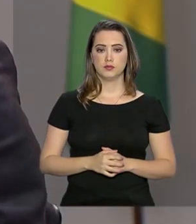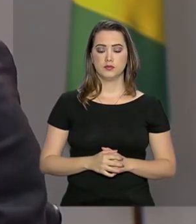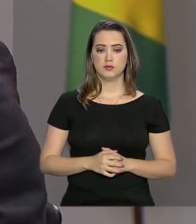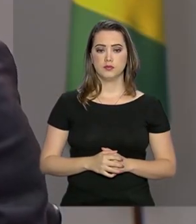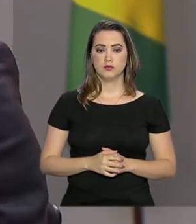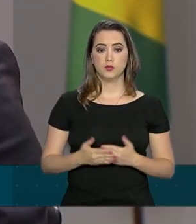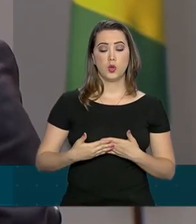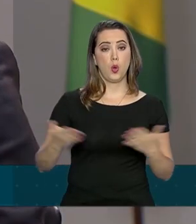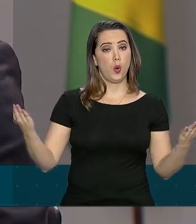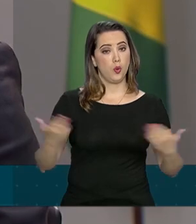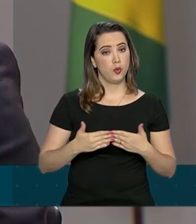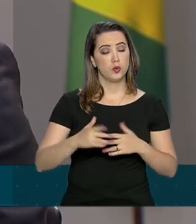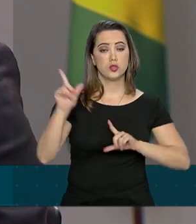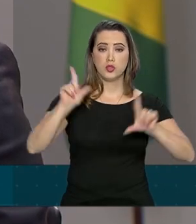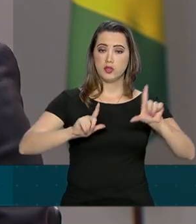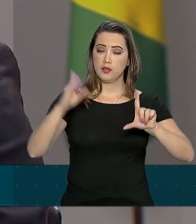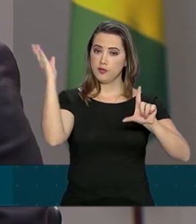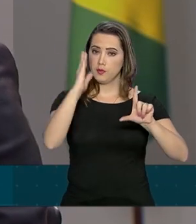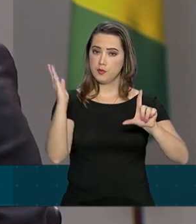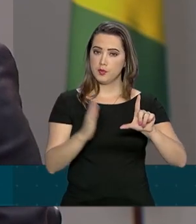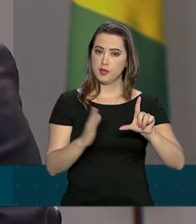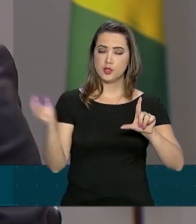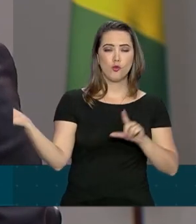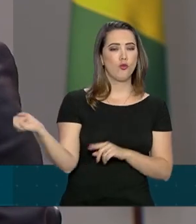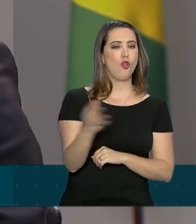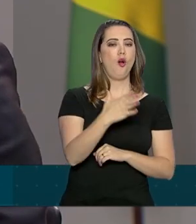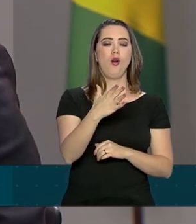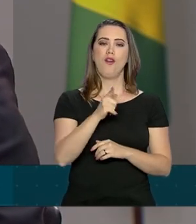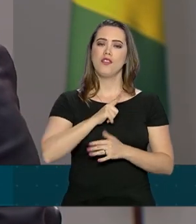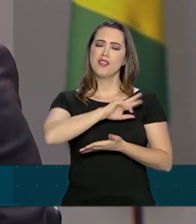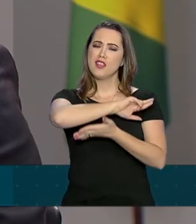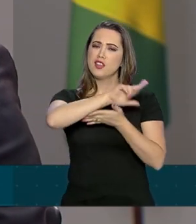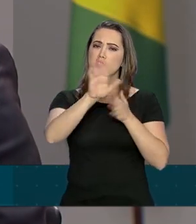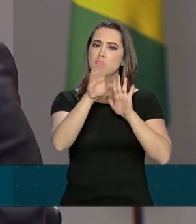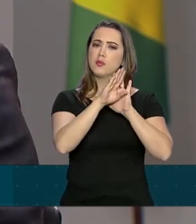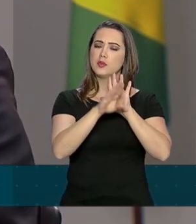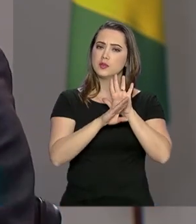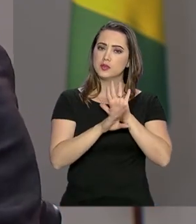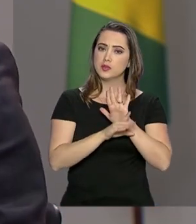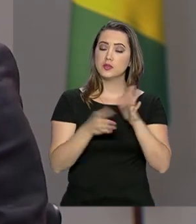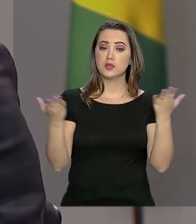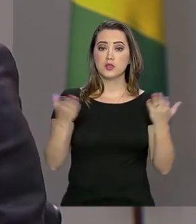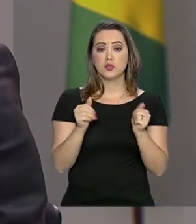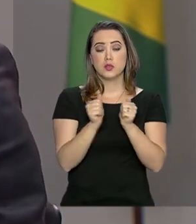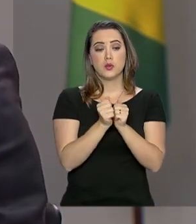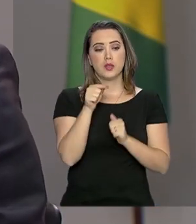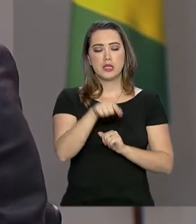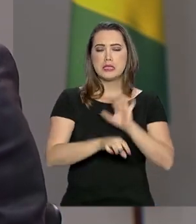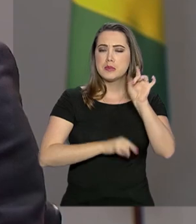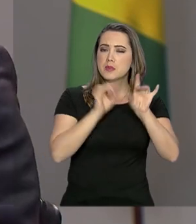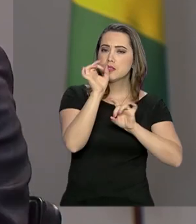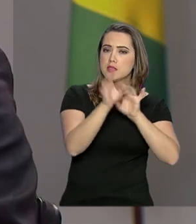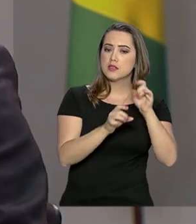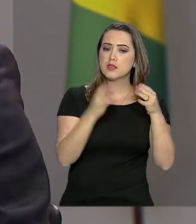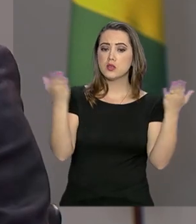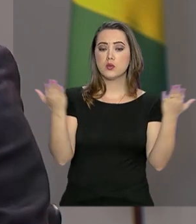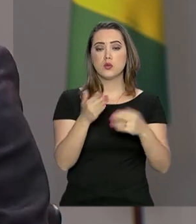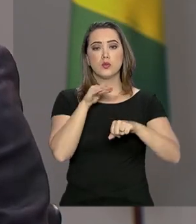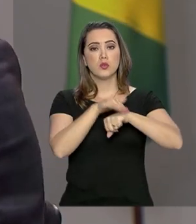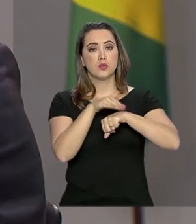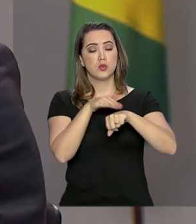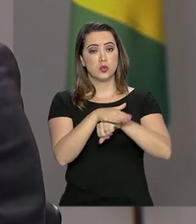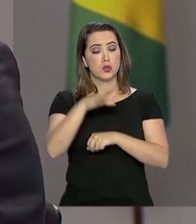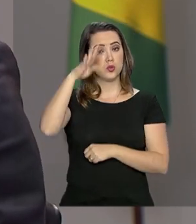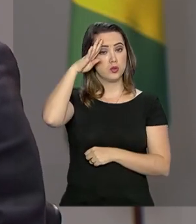A partir de hoje, a TV Brasil está de cara nova, tem programa novo. Estou aqui com exclusividade e hoje à noite,